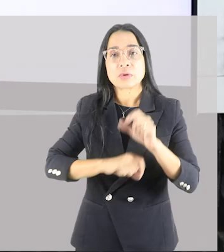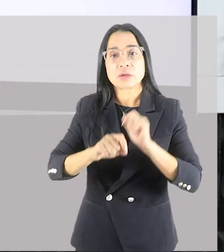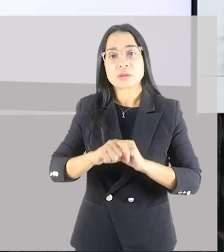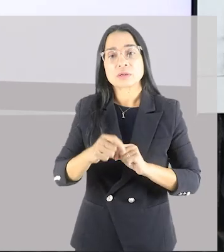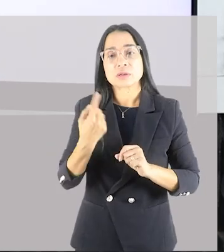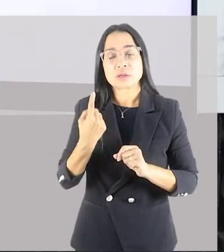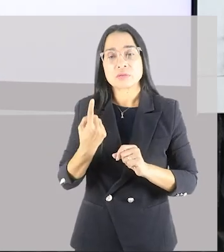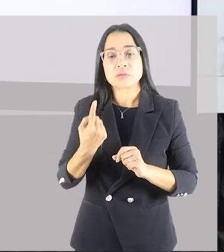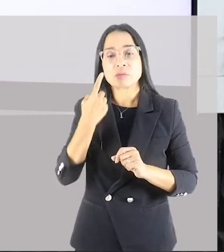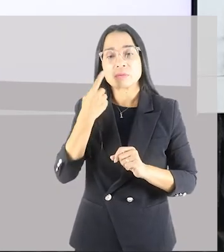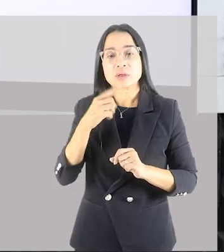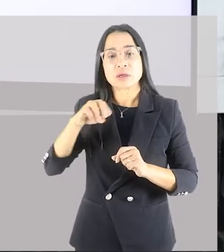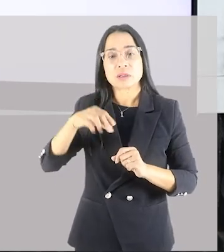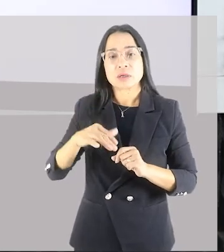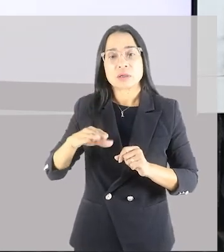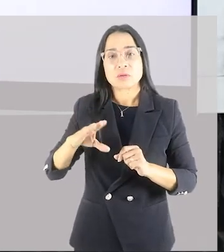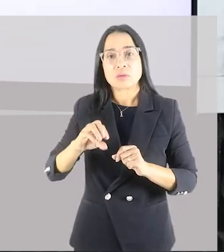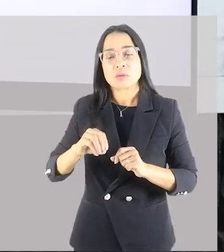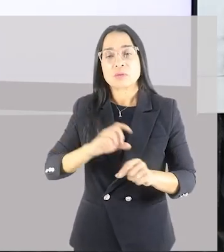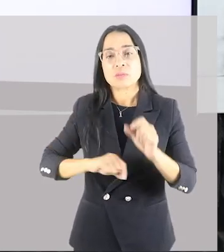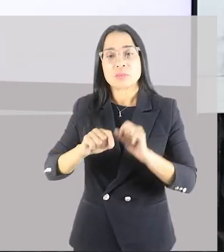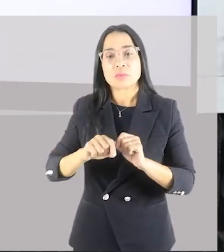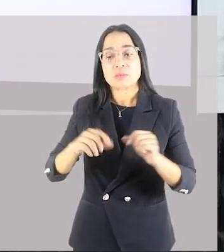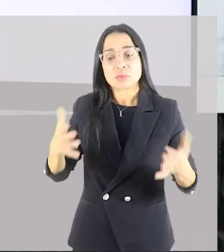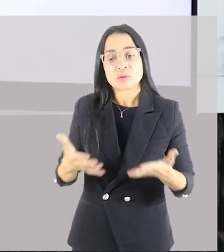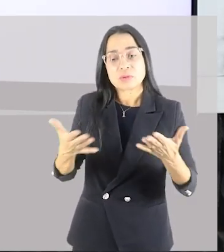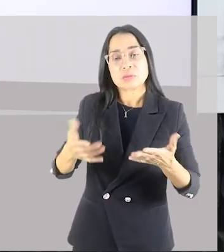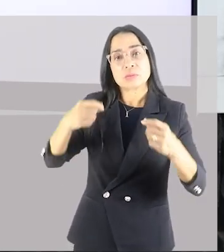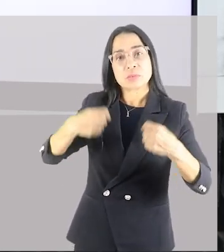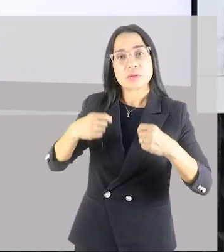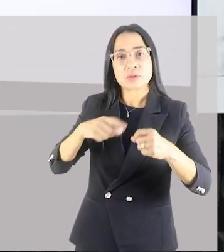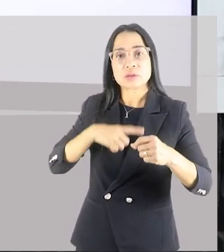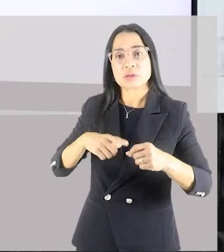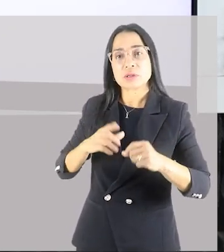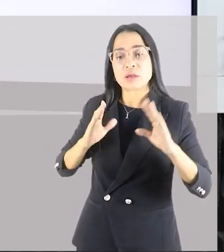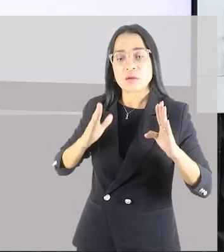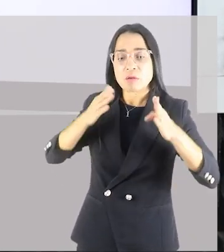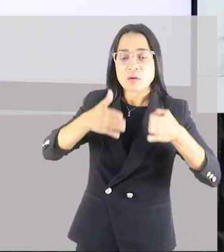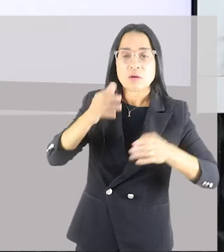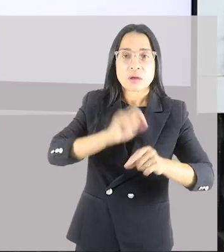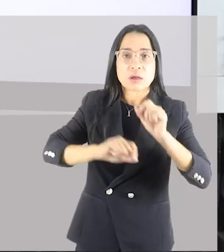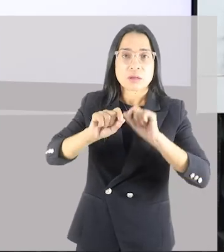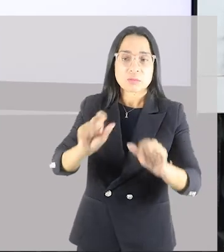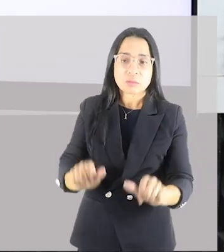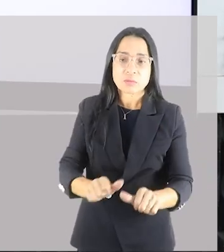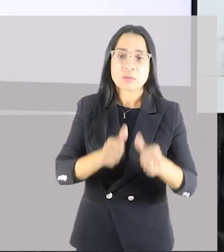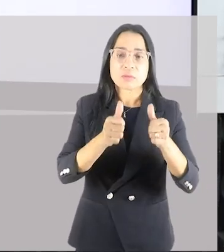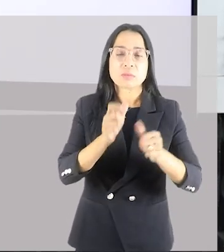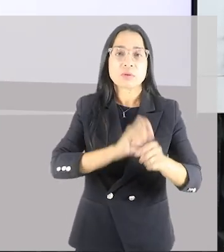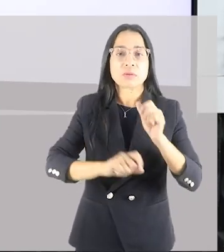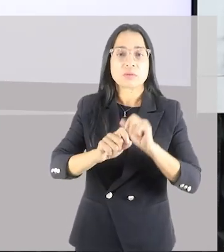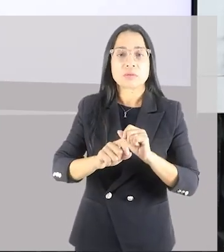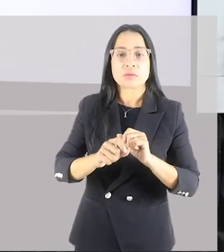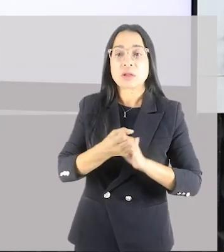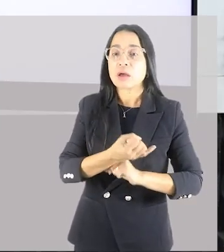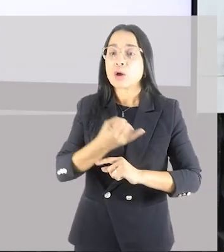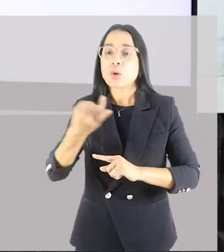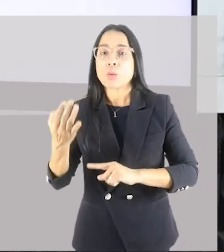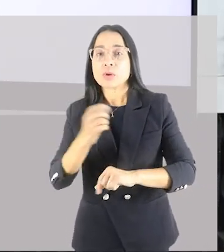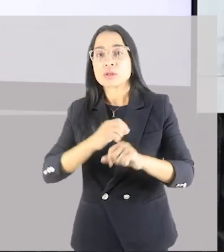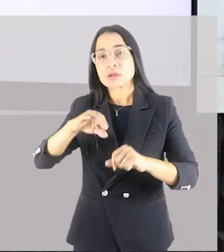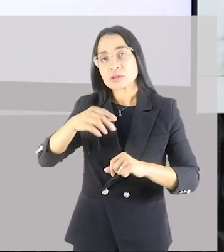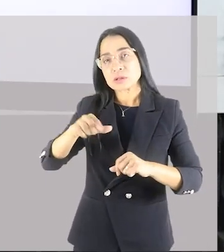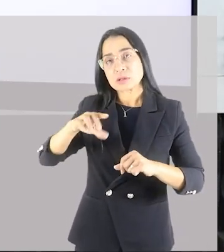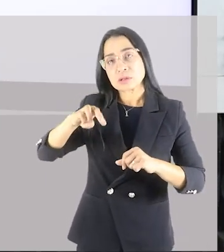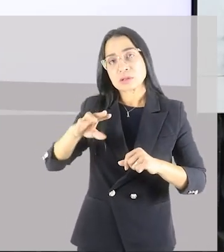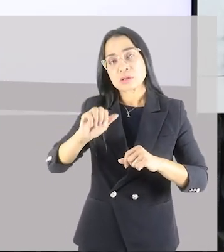anaeróbico. Então, os estímulos precisam ser direcionados para essa melhora, para melhorar a quantidade de enzimas, a